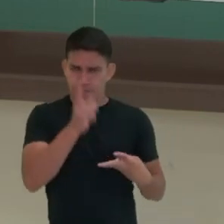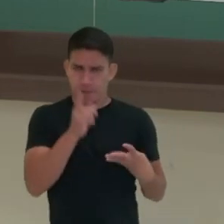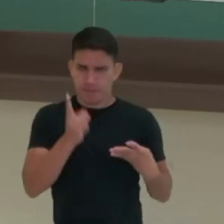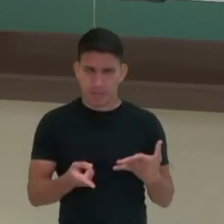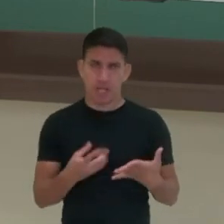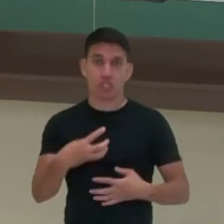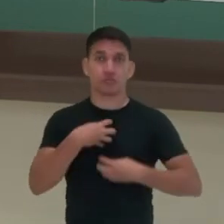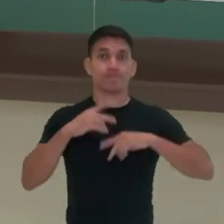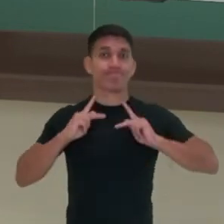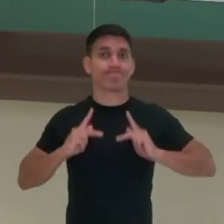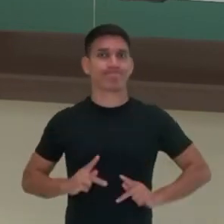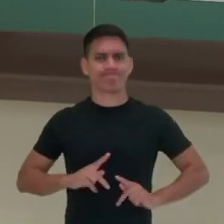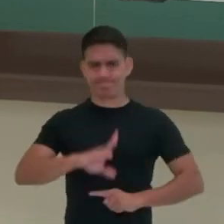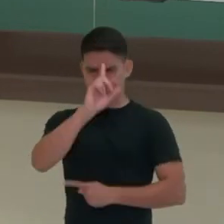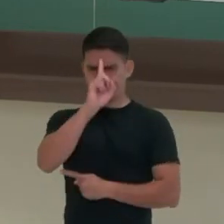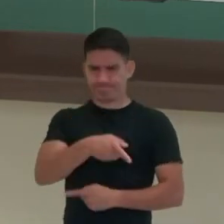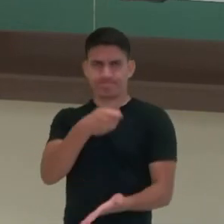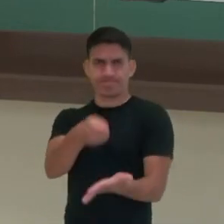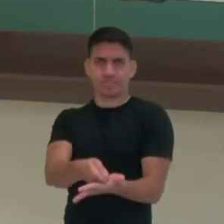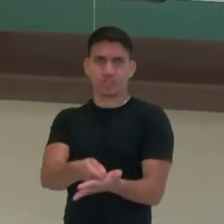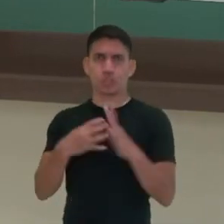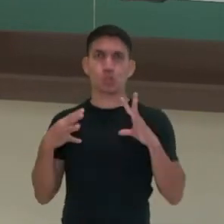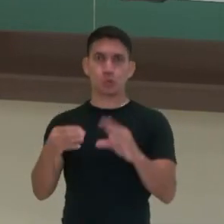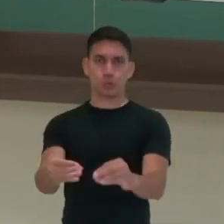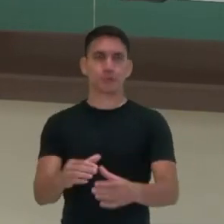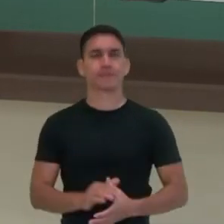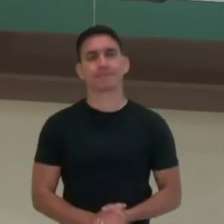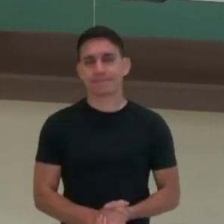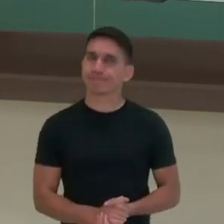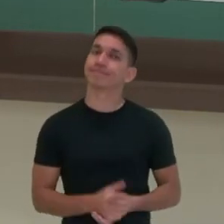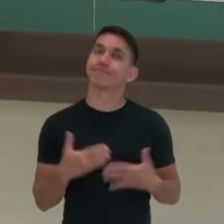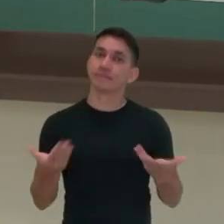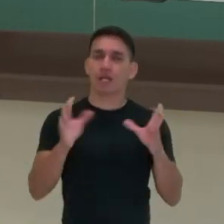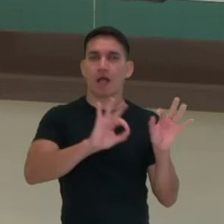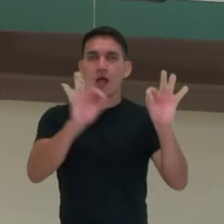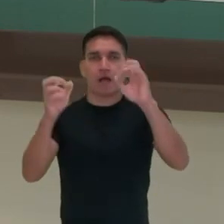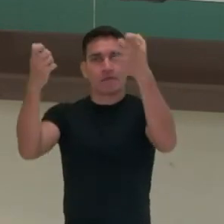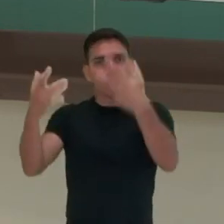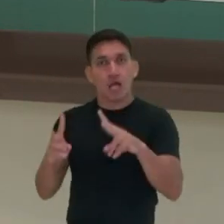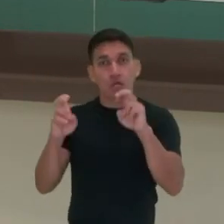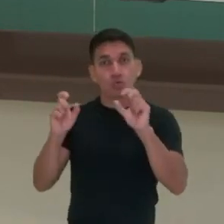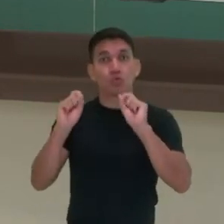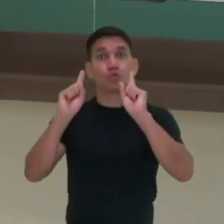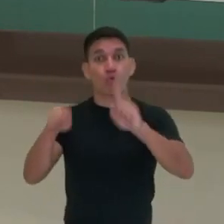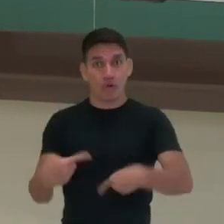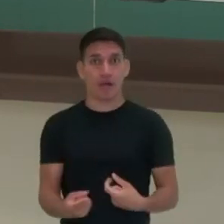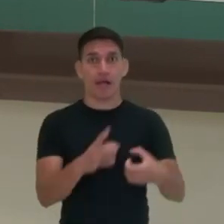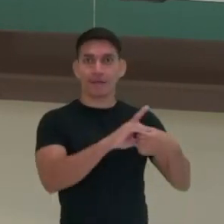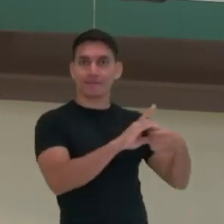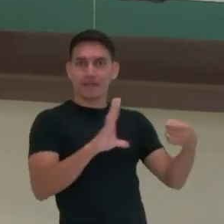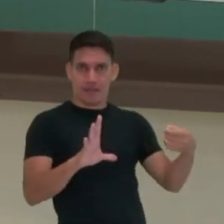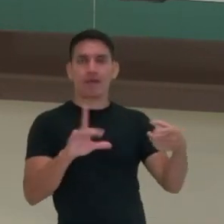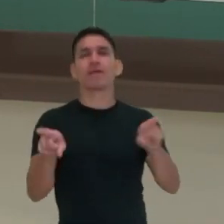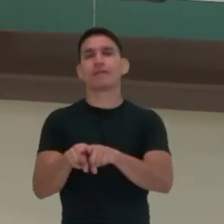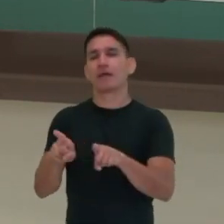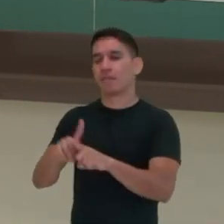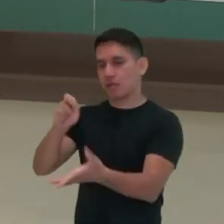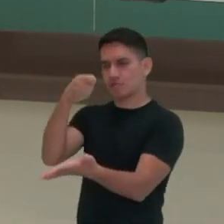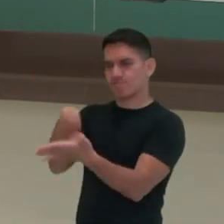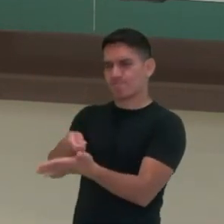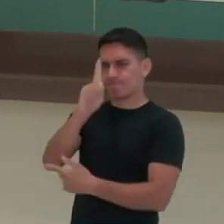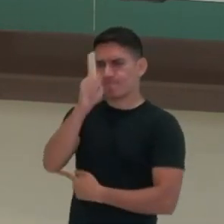posturas autoritárias e totalitárias. Então neste vídeo nós falamos sobre democracia e